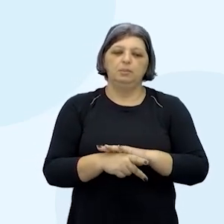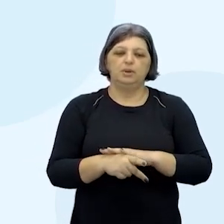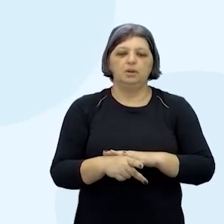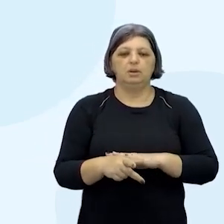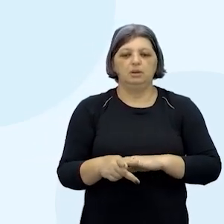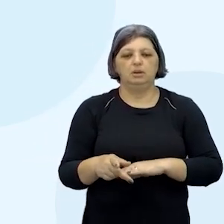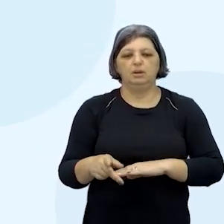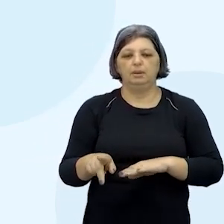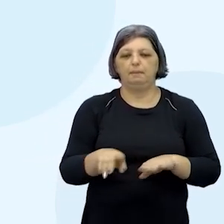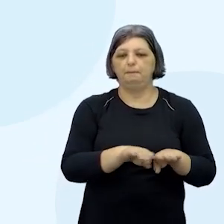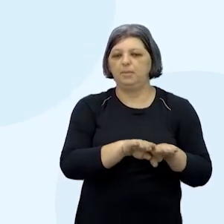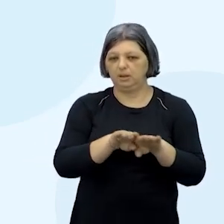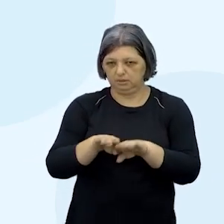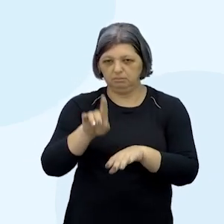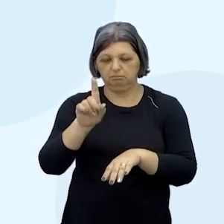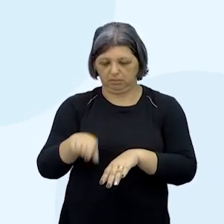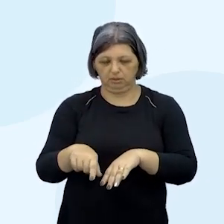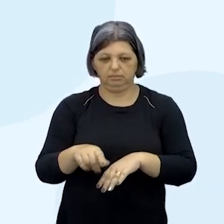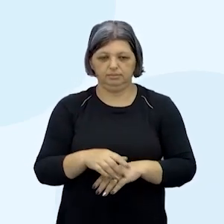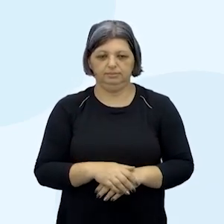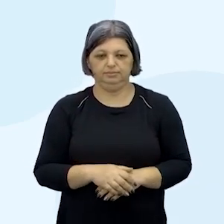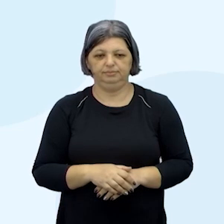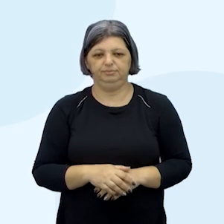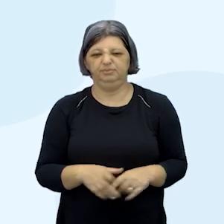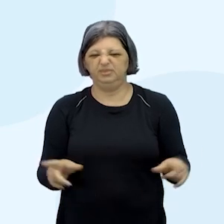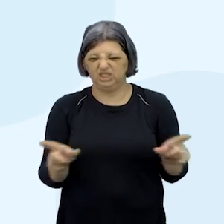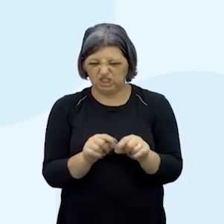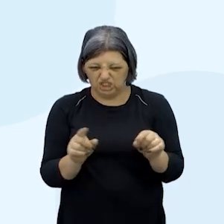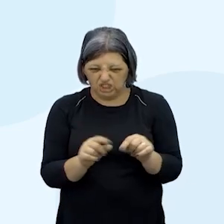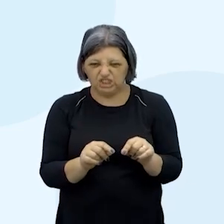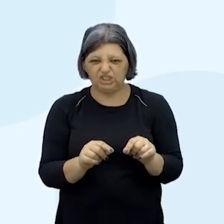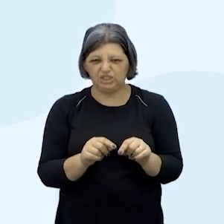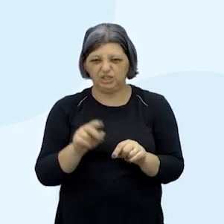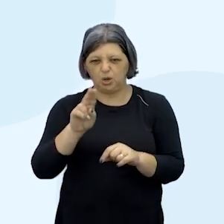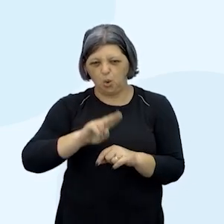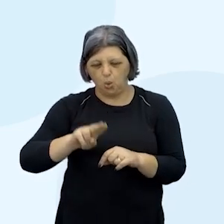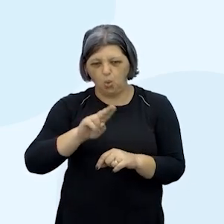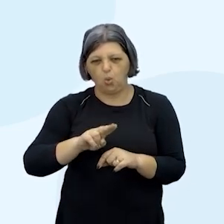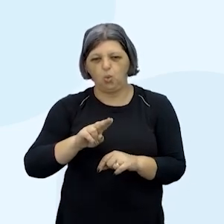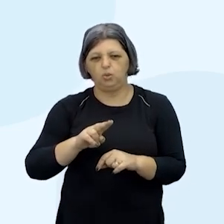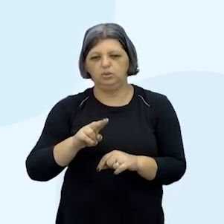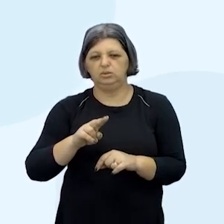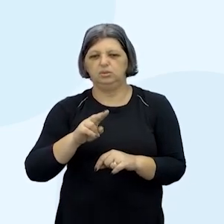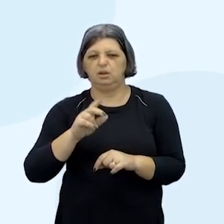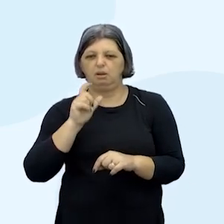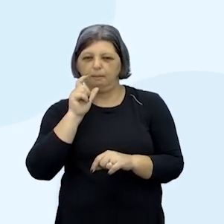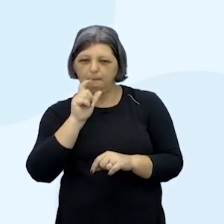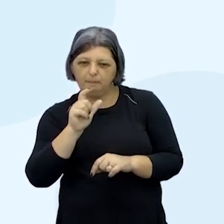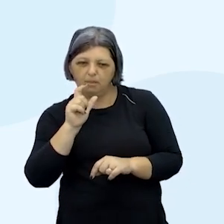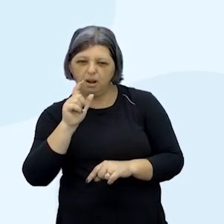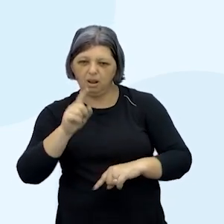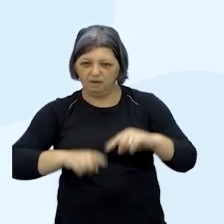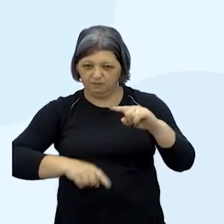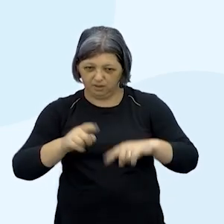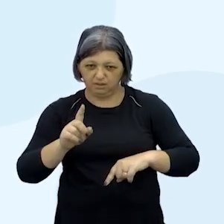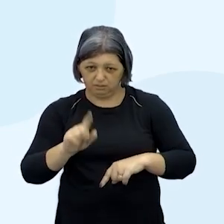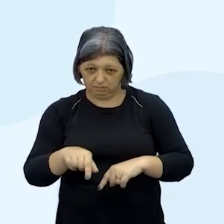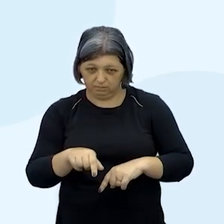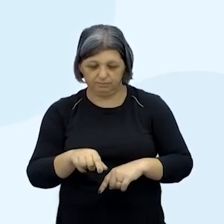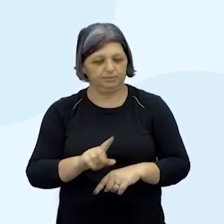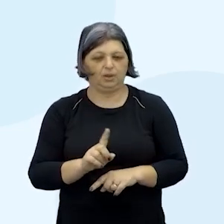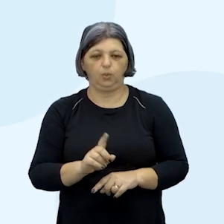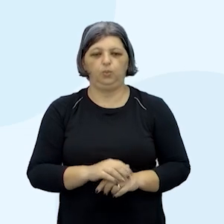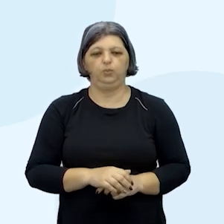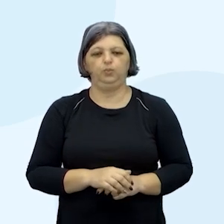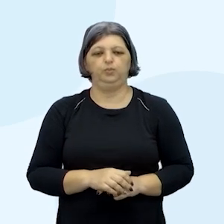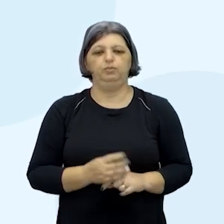padrão padrão mesmo gíria você acha que ele fala gíria palavrão não acho que não tem a cara cara dele as pessoas admiram